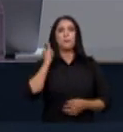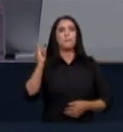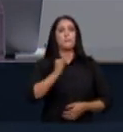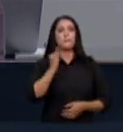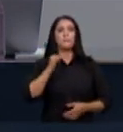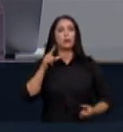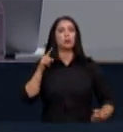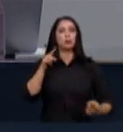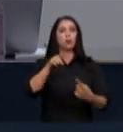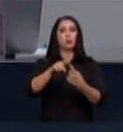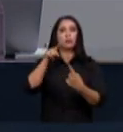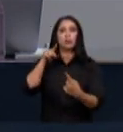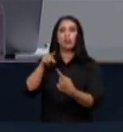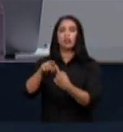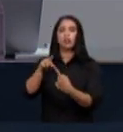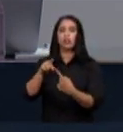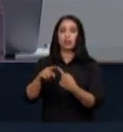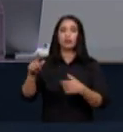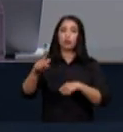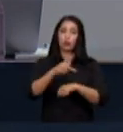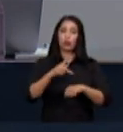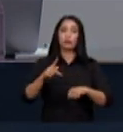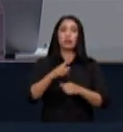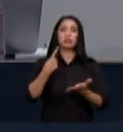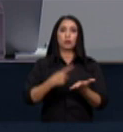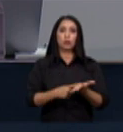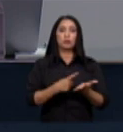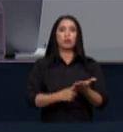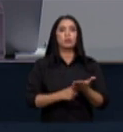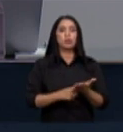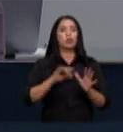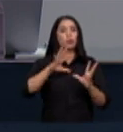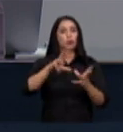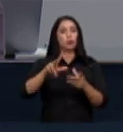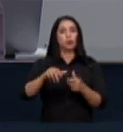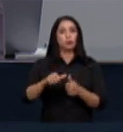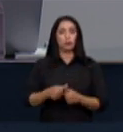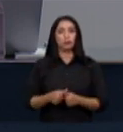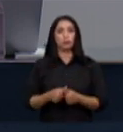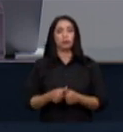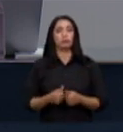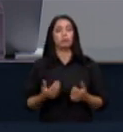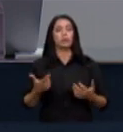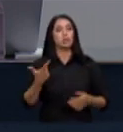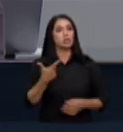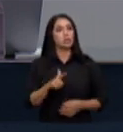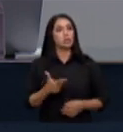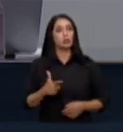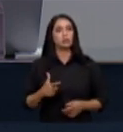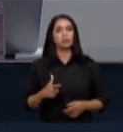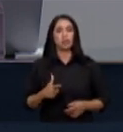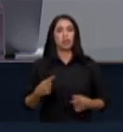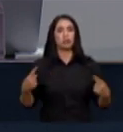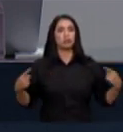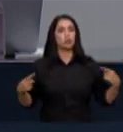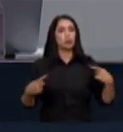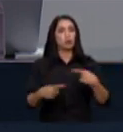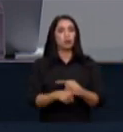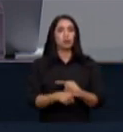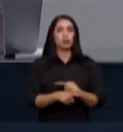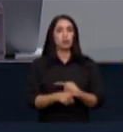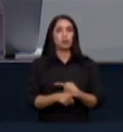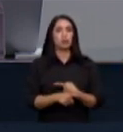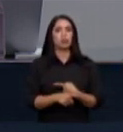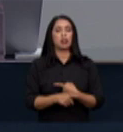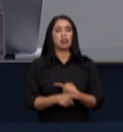das metas a que o país se comprometeu internacionalmente não há incompatibilidade isso foi